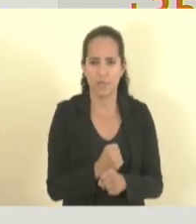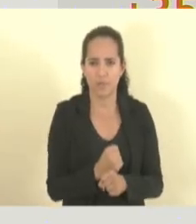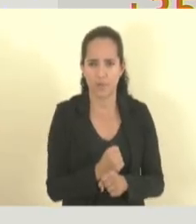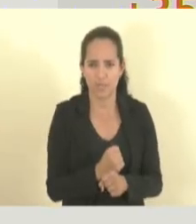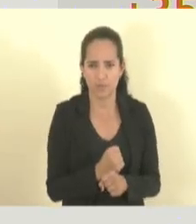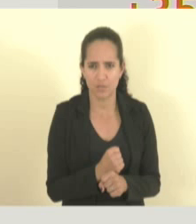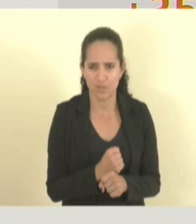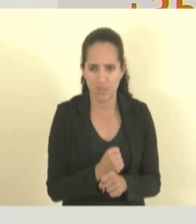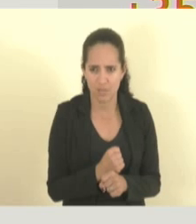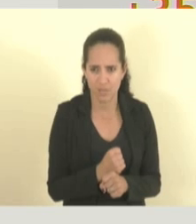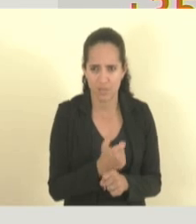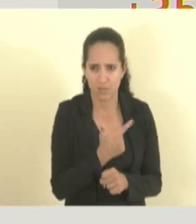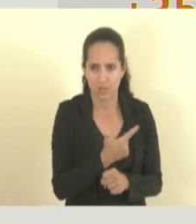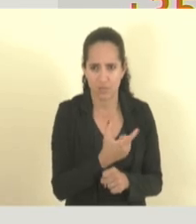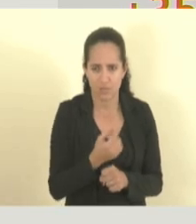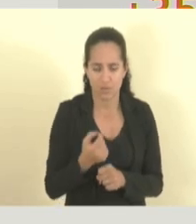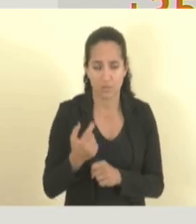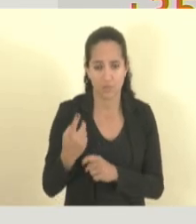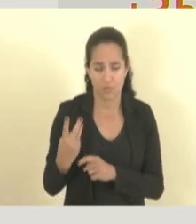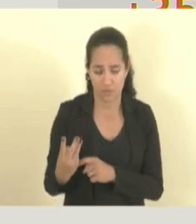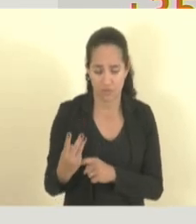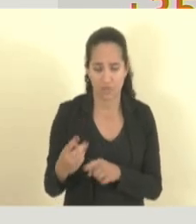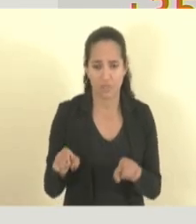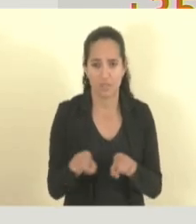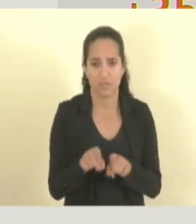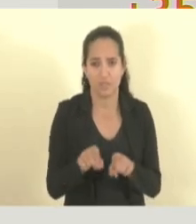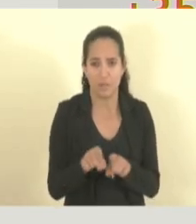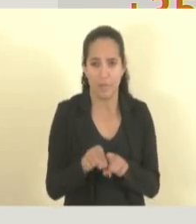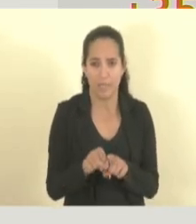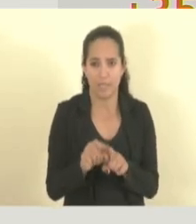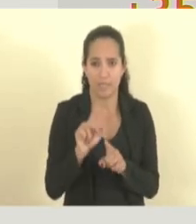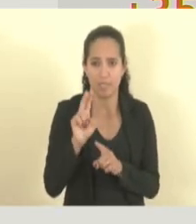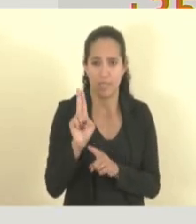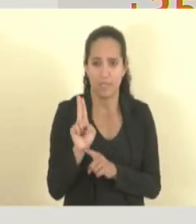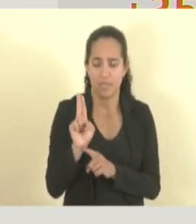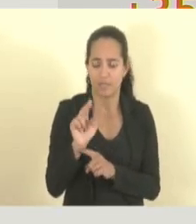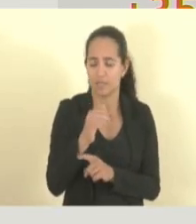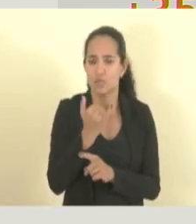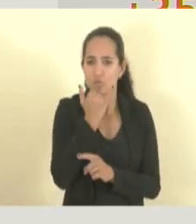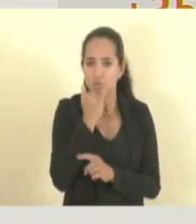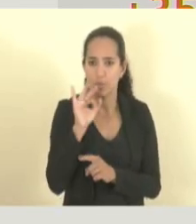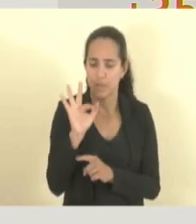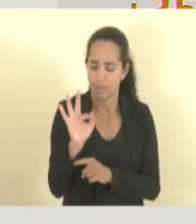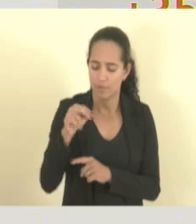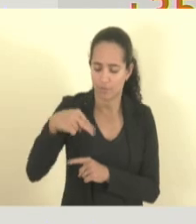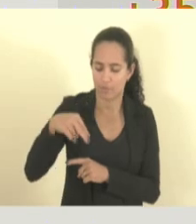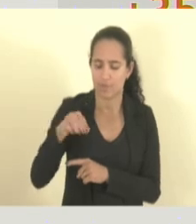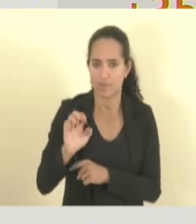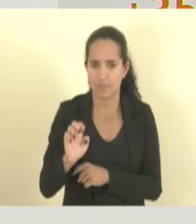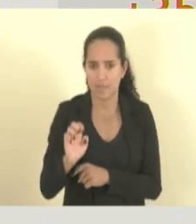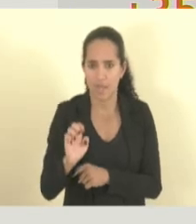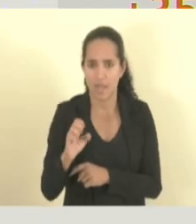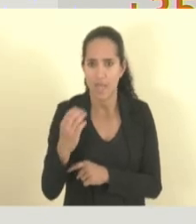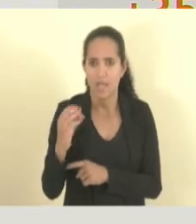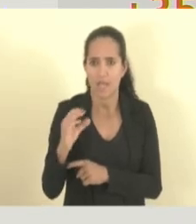Contratações de FNE, que são essas operações com crédito para produção,